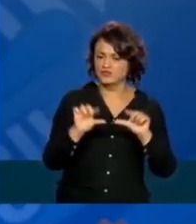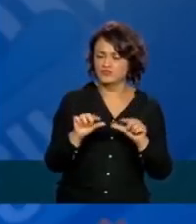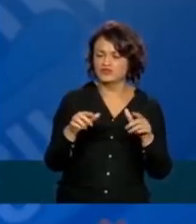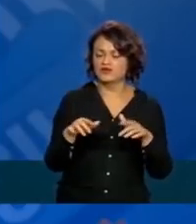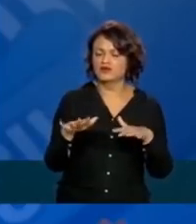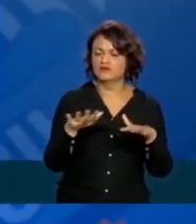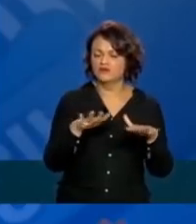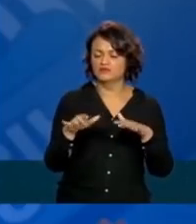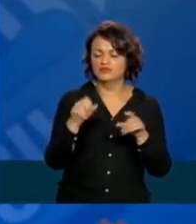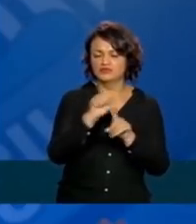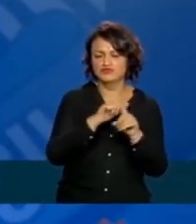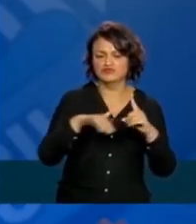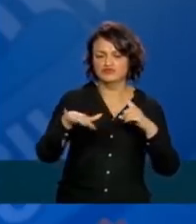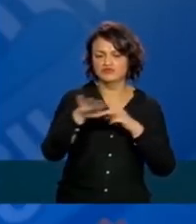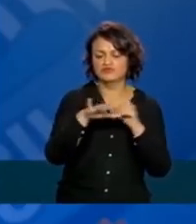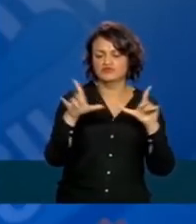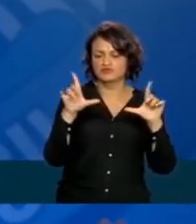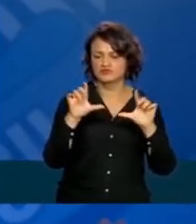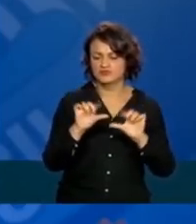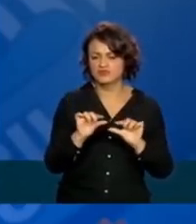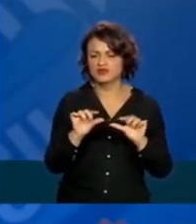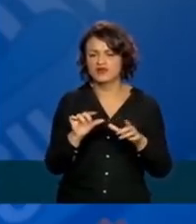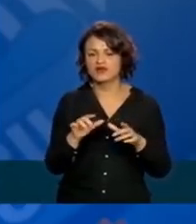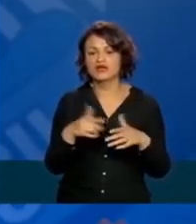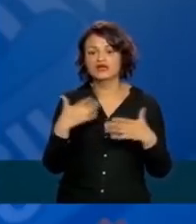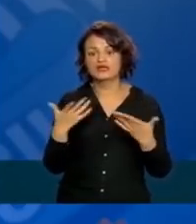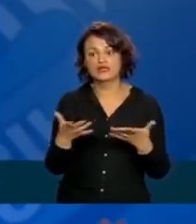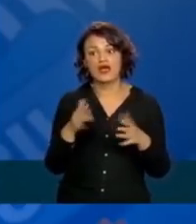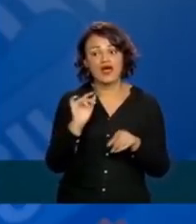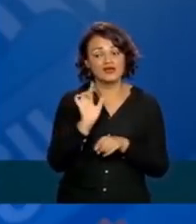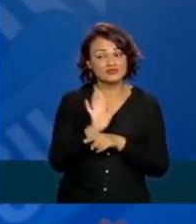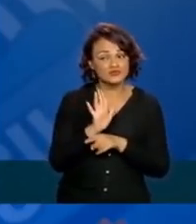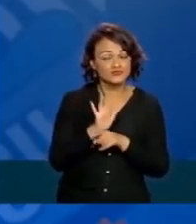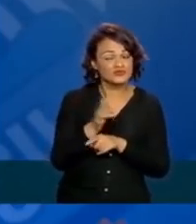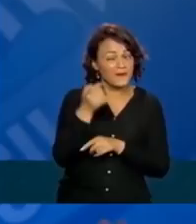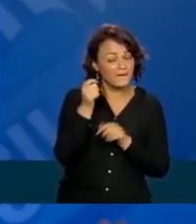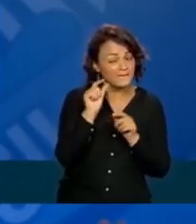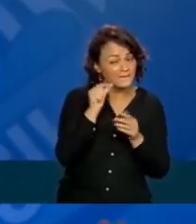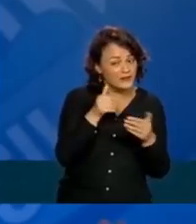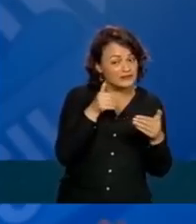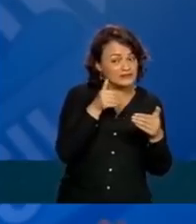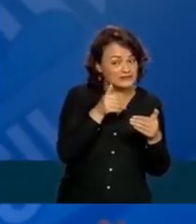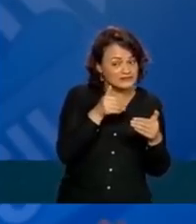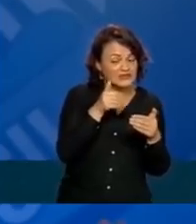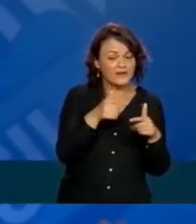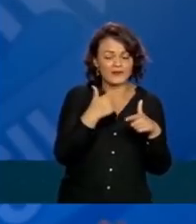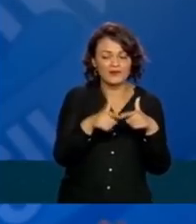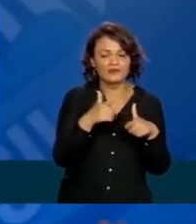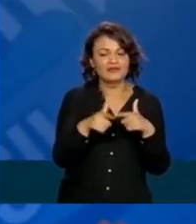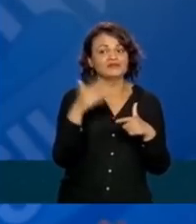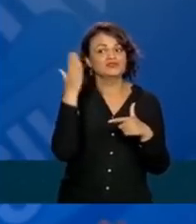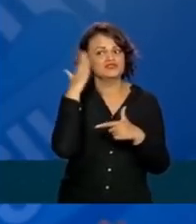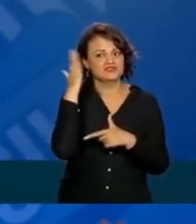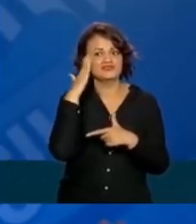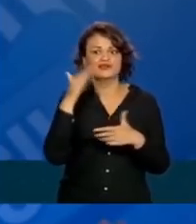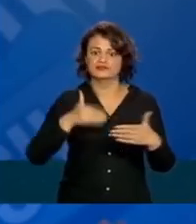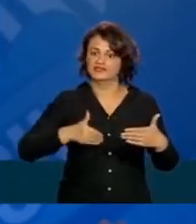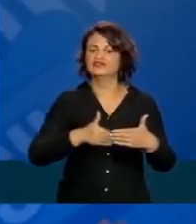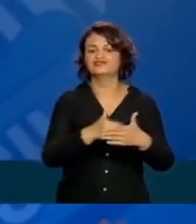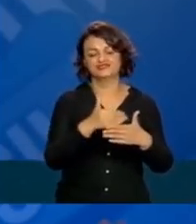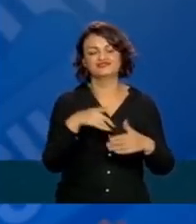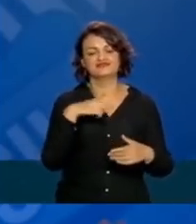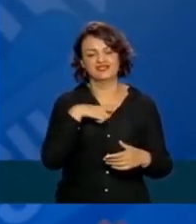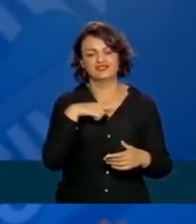de mobilidade social nos ajudam um pouco a empurrar um pouco para frente um problema que a gente sabe que vai ter.